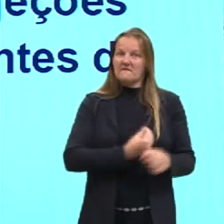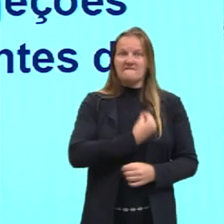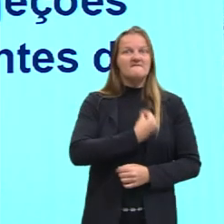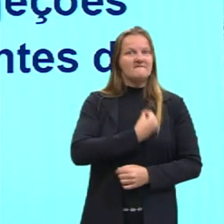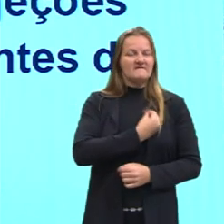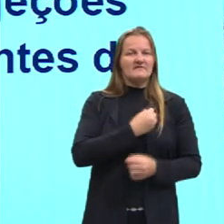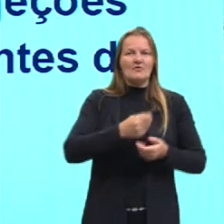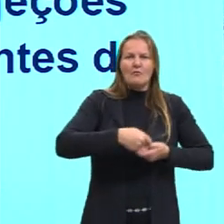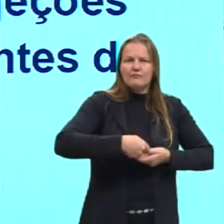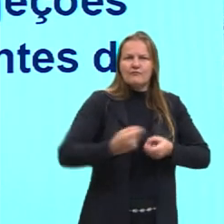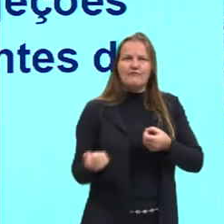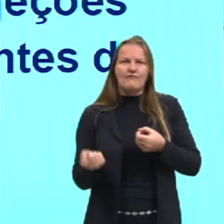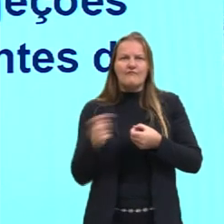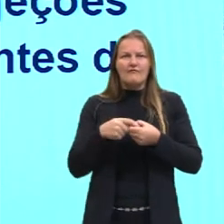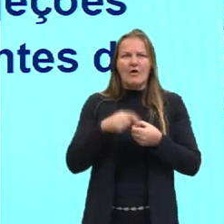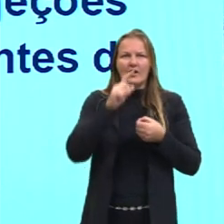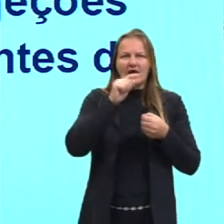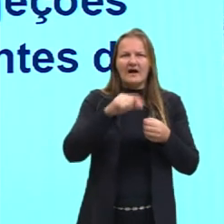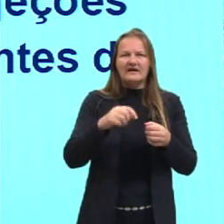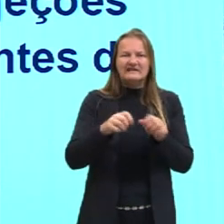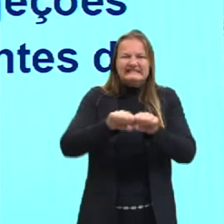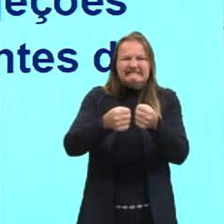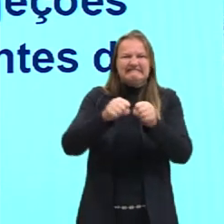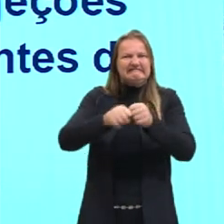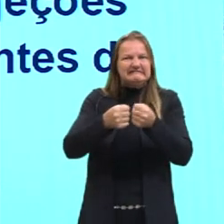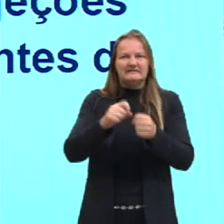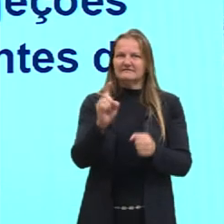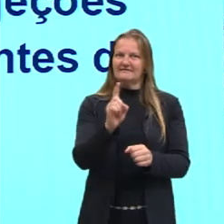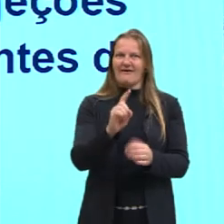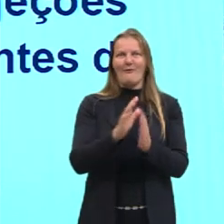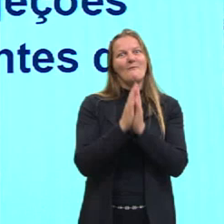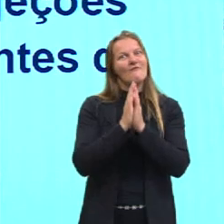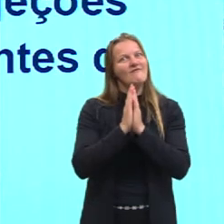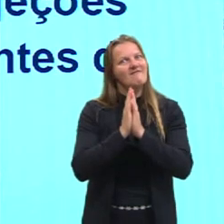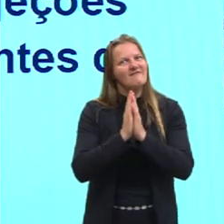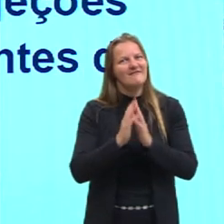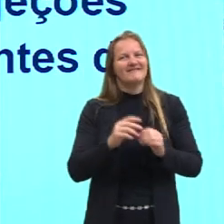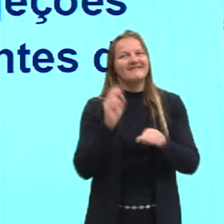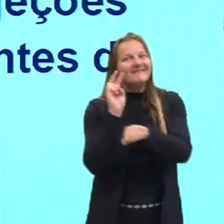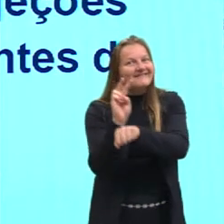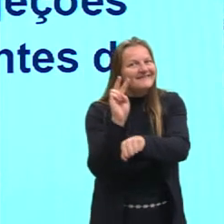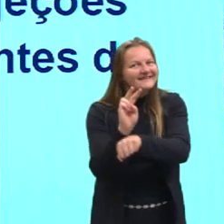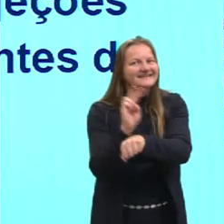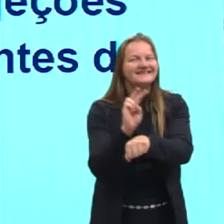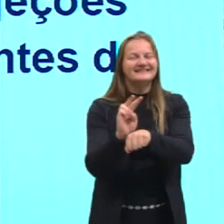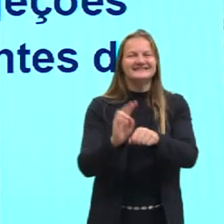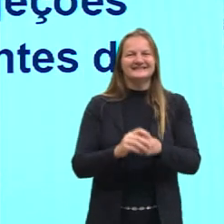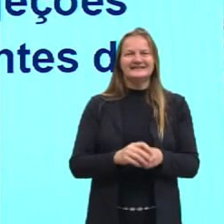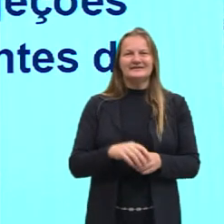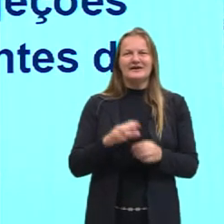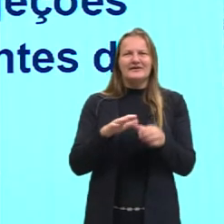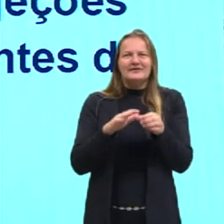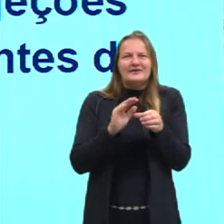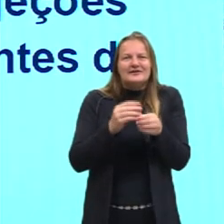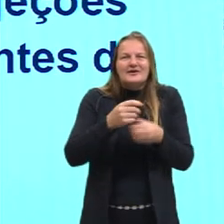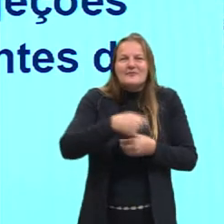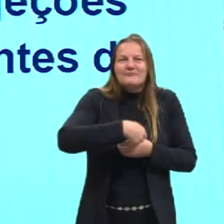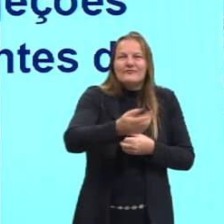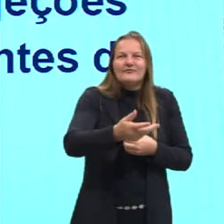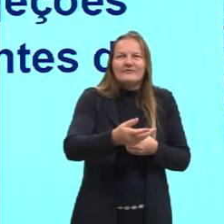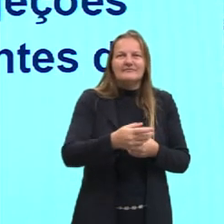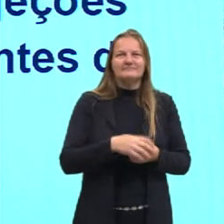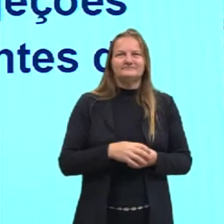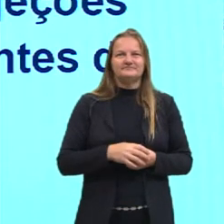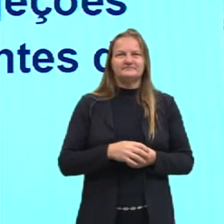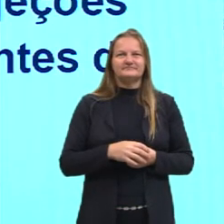água. Não deixem ninguém ficar brincando, tadinho, do bicho, né? Deixem o bicho em paz. Ou deixem só o bicho em paz, não deixem nada.